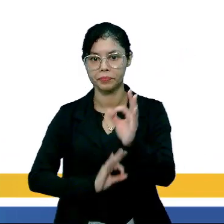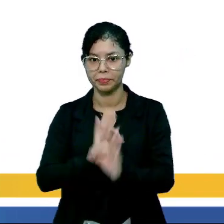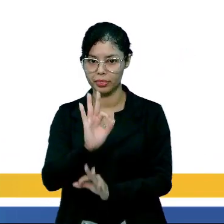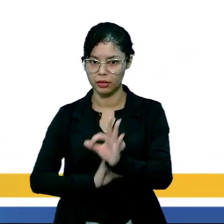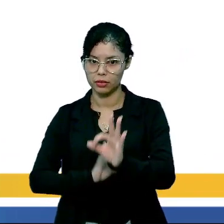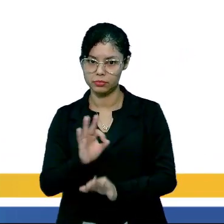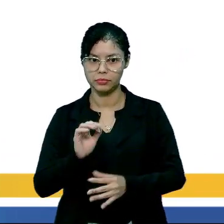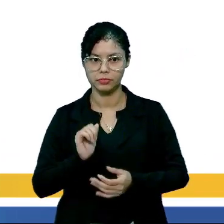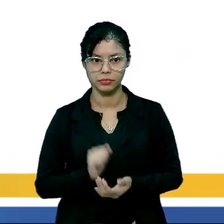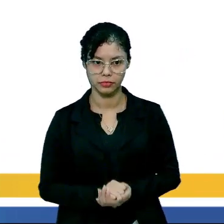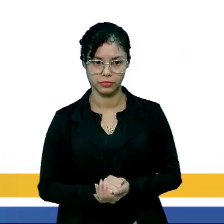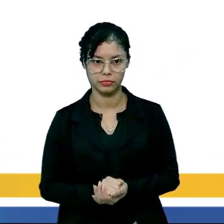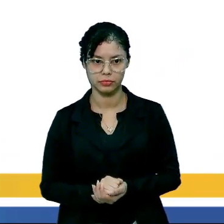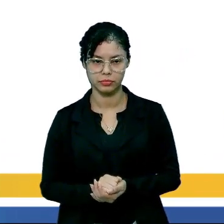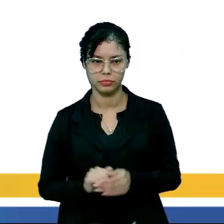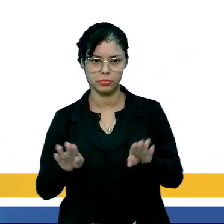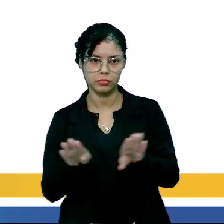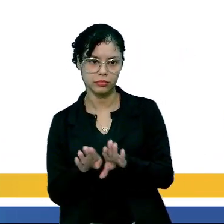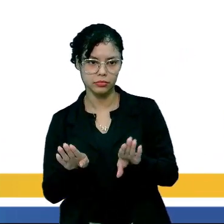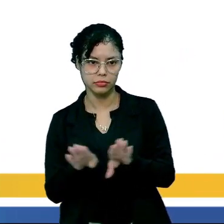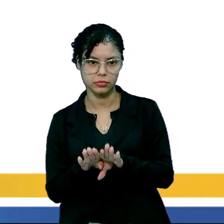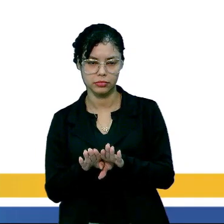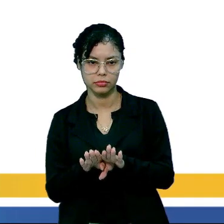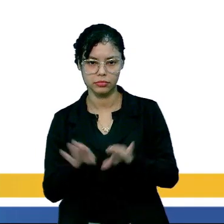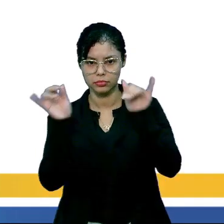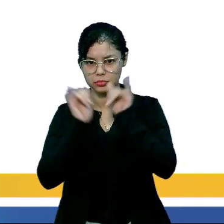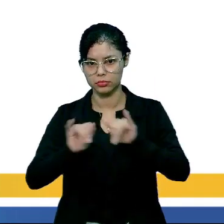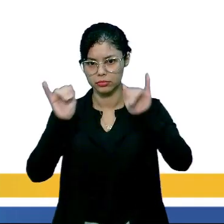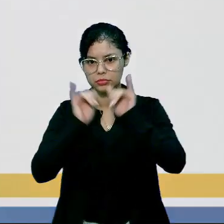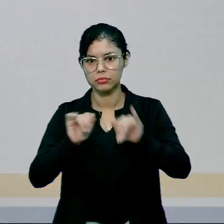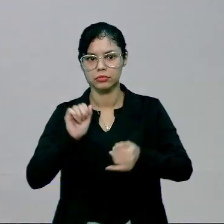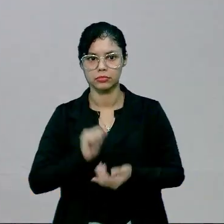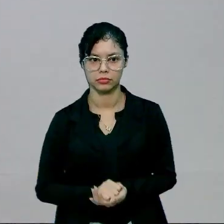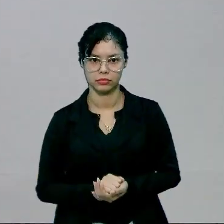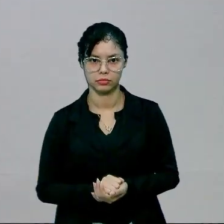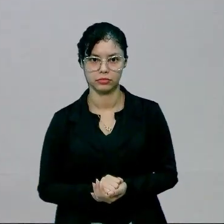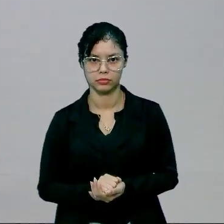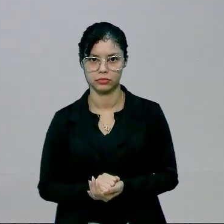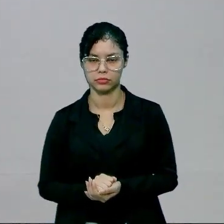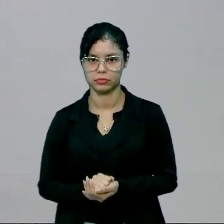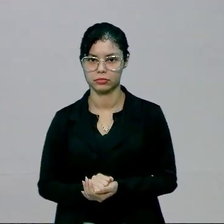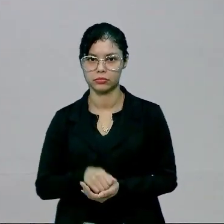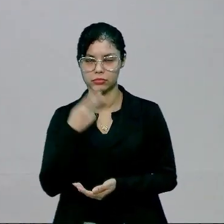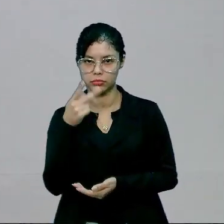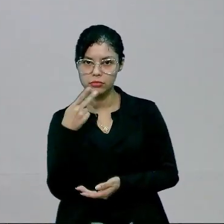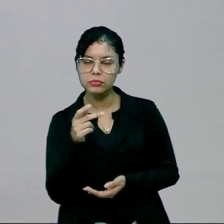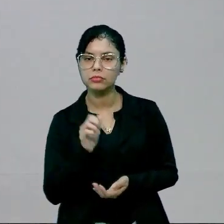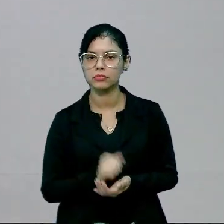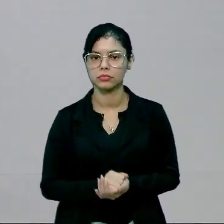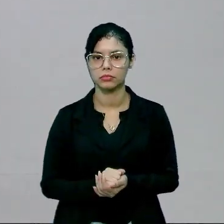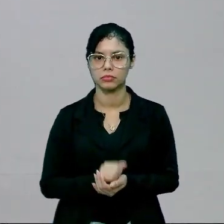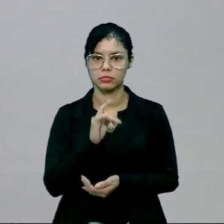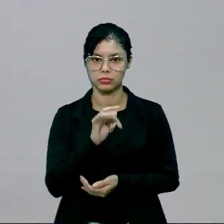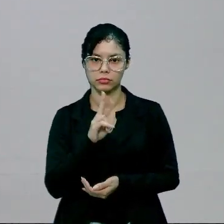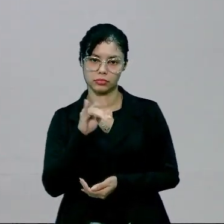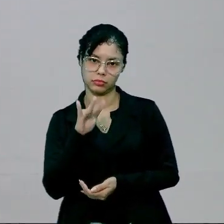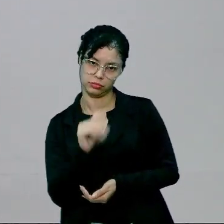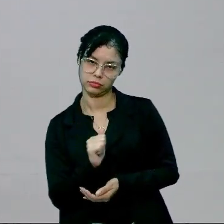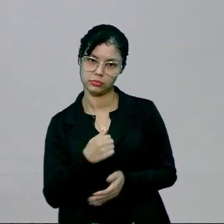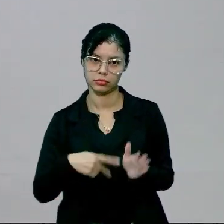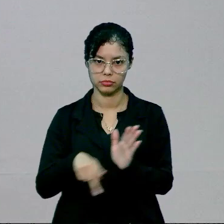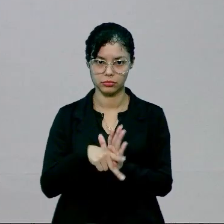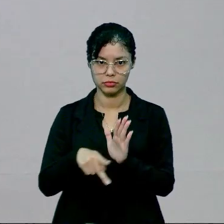Organizando as informações em um diagrama. Ou seja, quando a fala diagrama, nós estamos nos